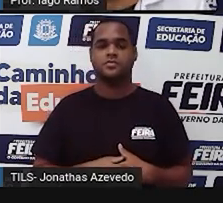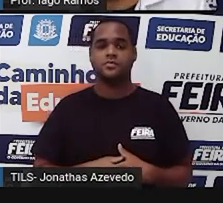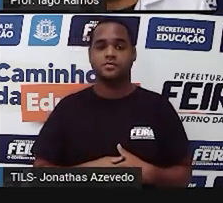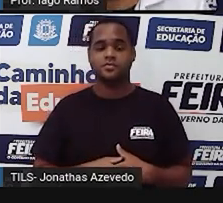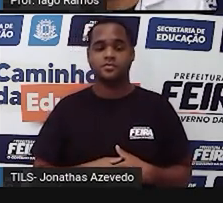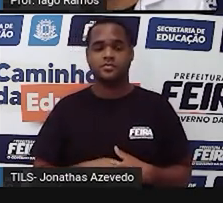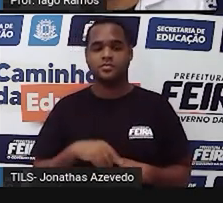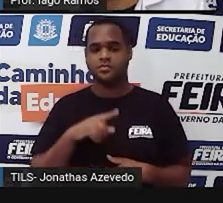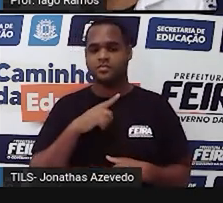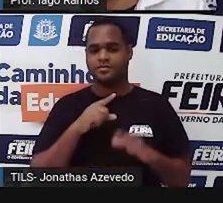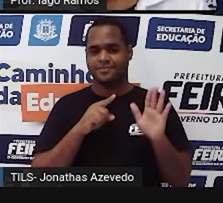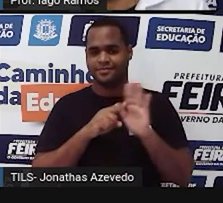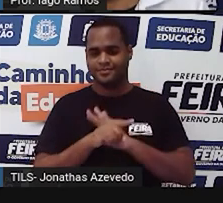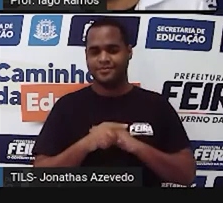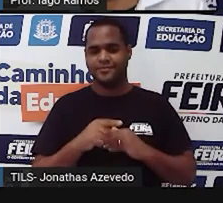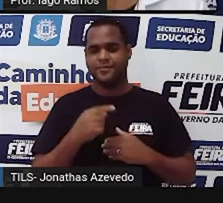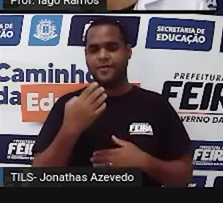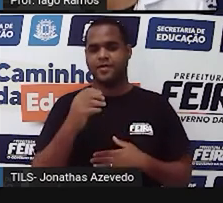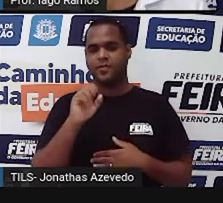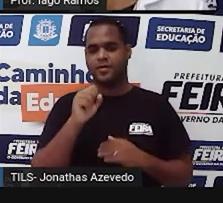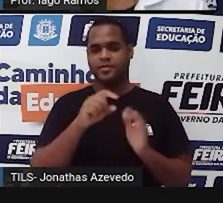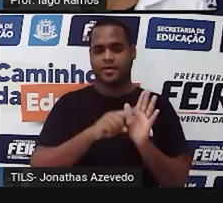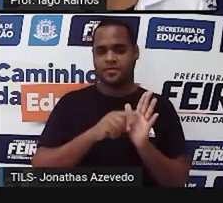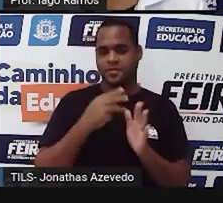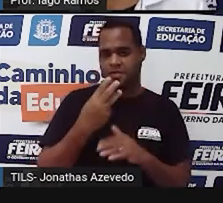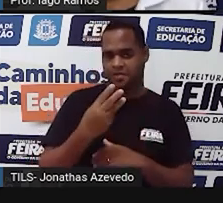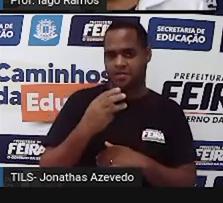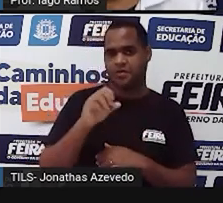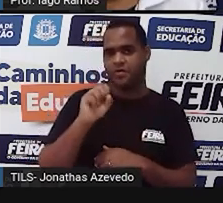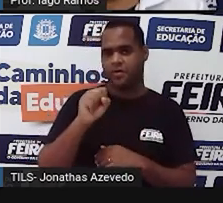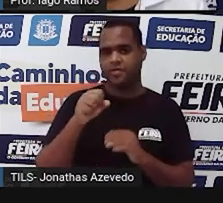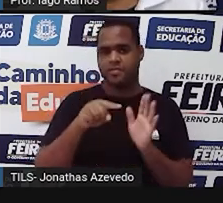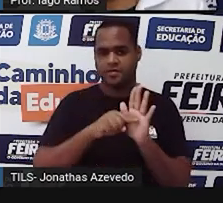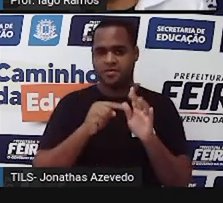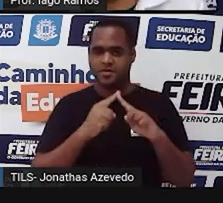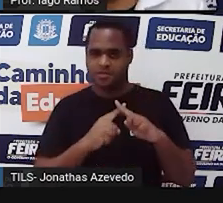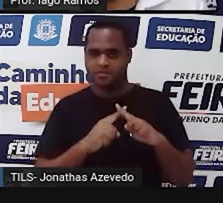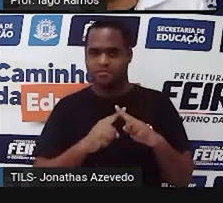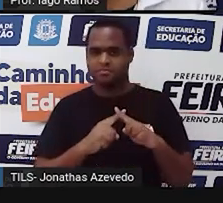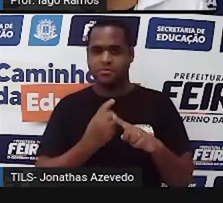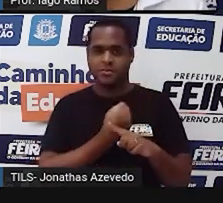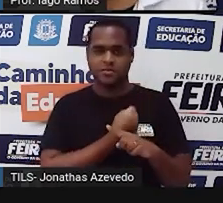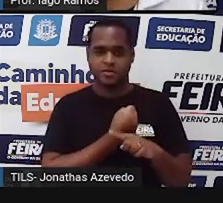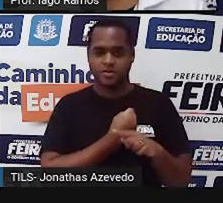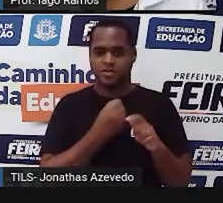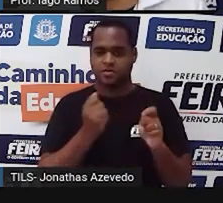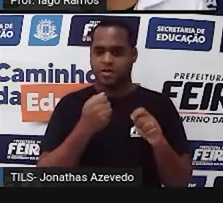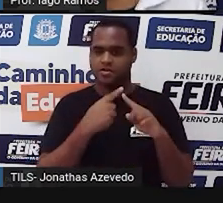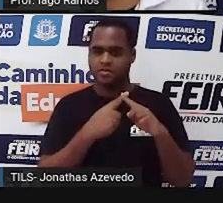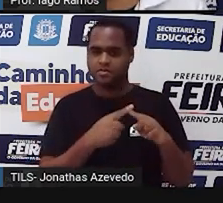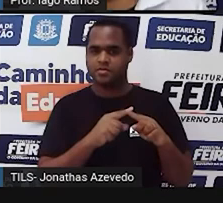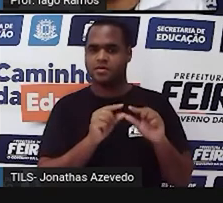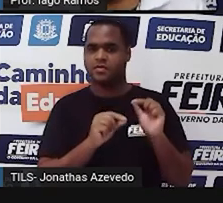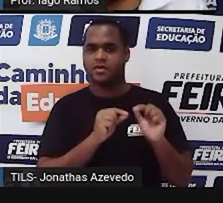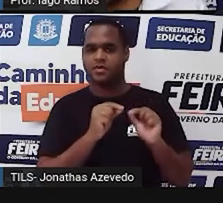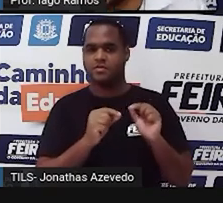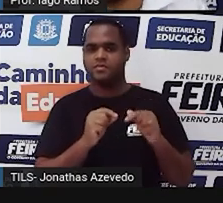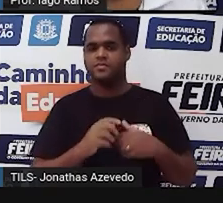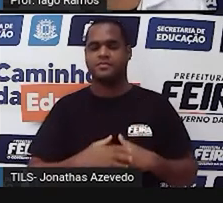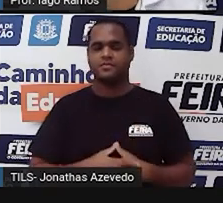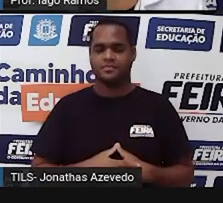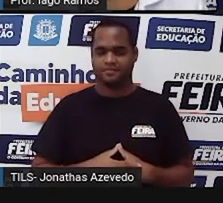Pergunta quatro. Na igualdade, oito menos três, igual a oito menos x. Qual é o número que deve ir no lugar do x?